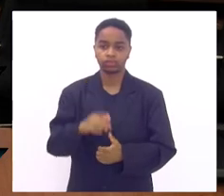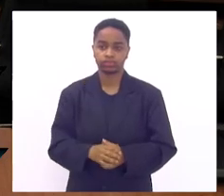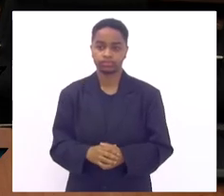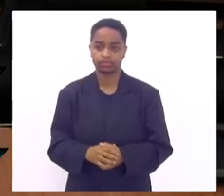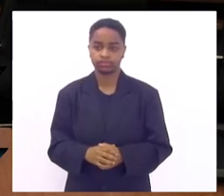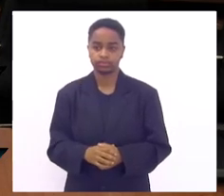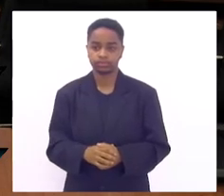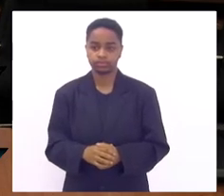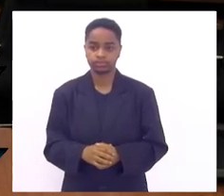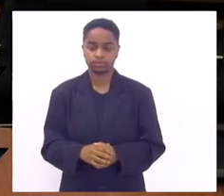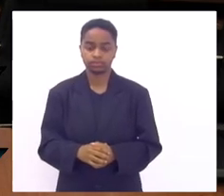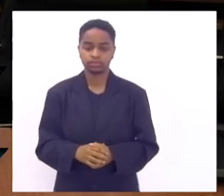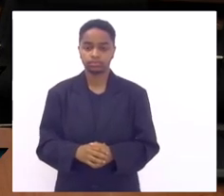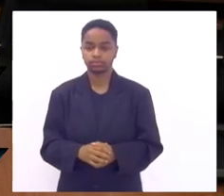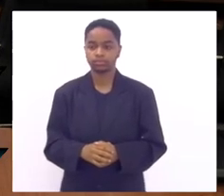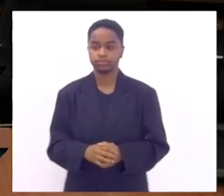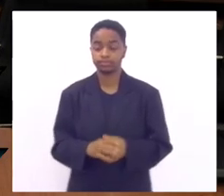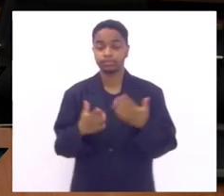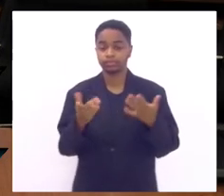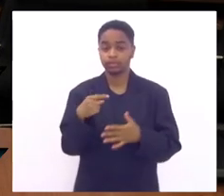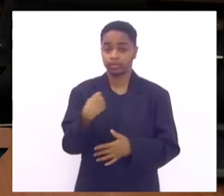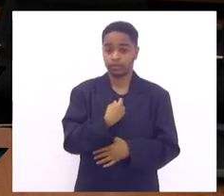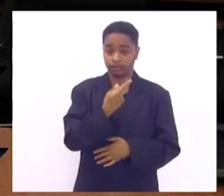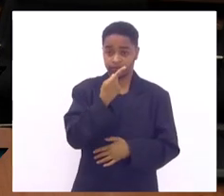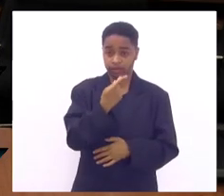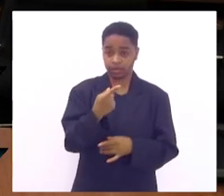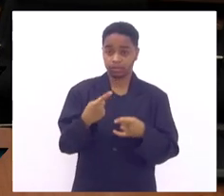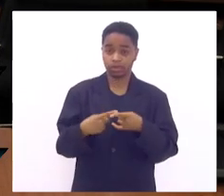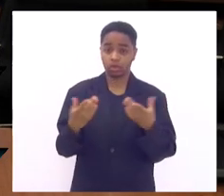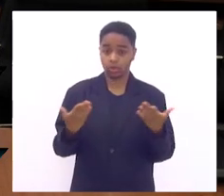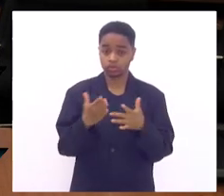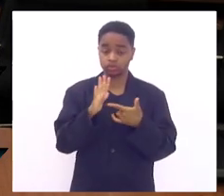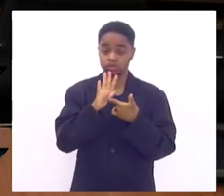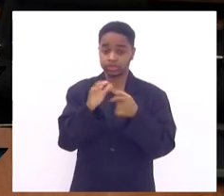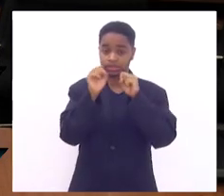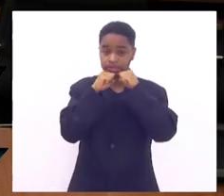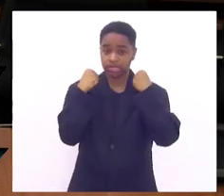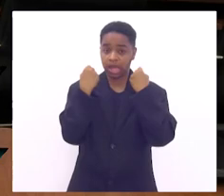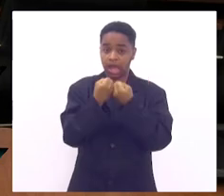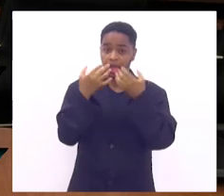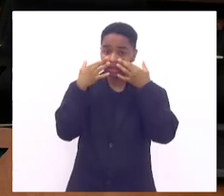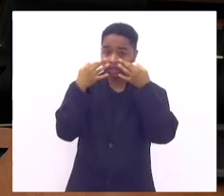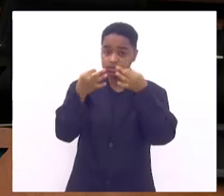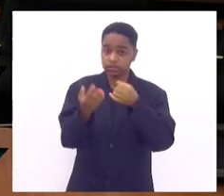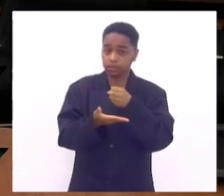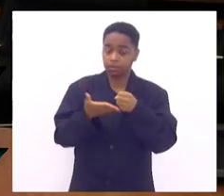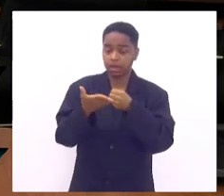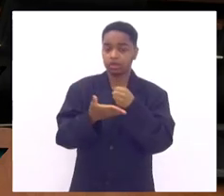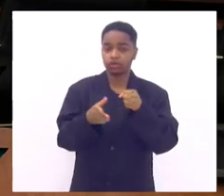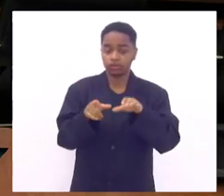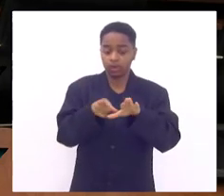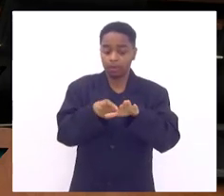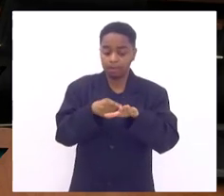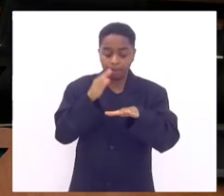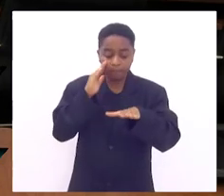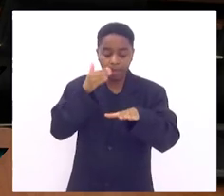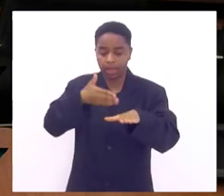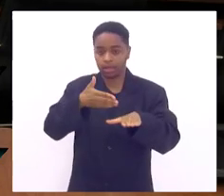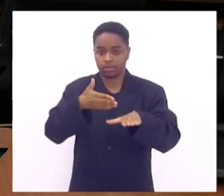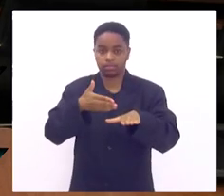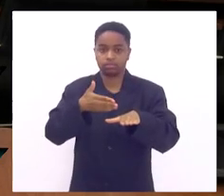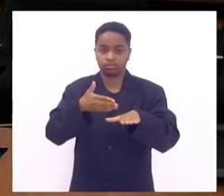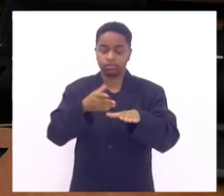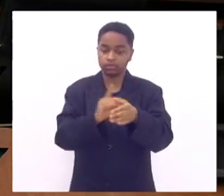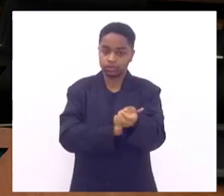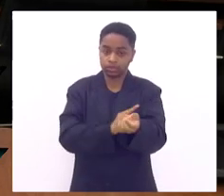como a gente está falando hoje a gente está falando no seminário de atenção primária ao pé diabético e aí